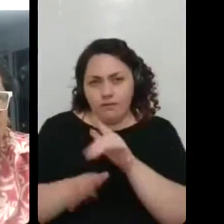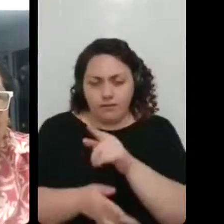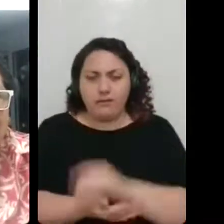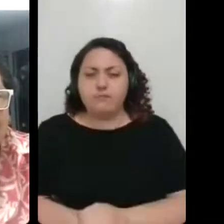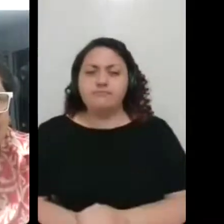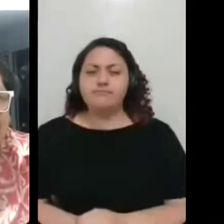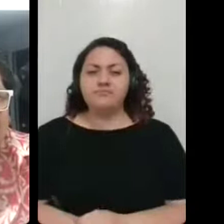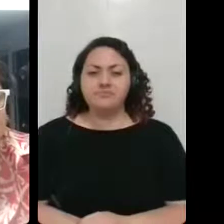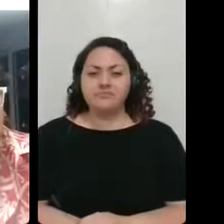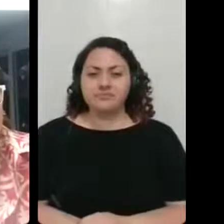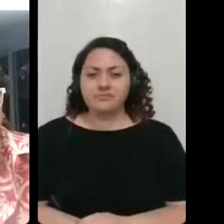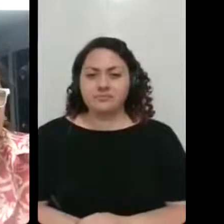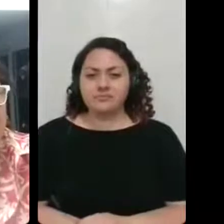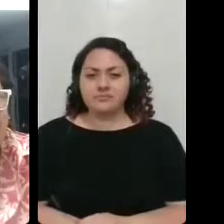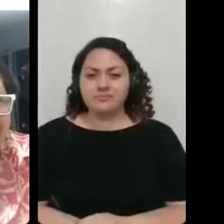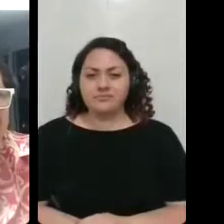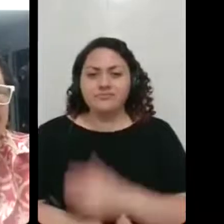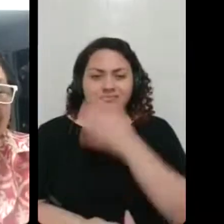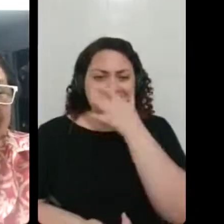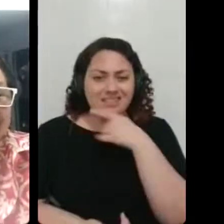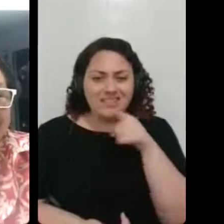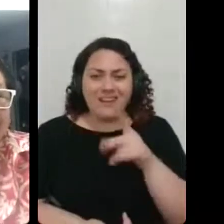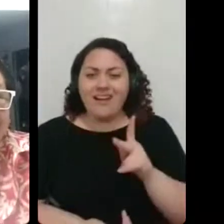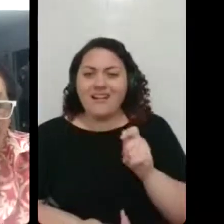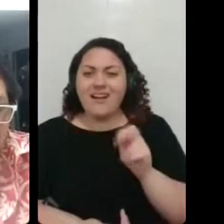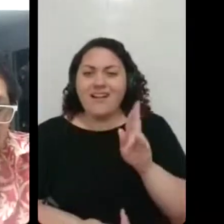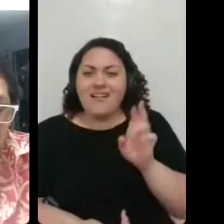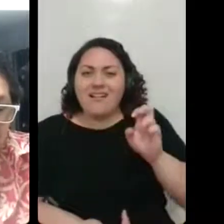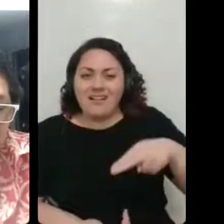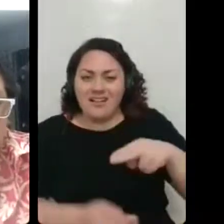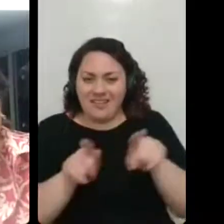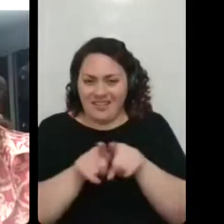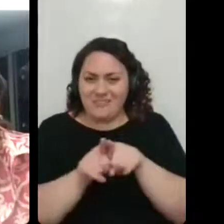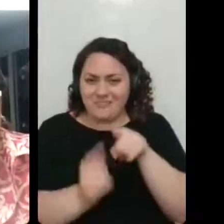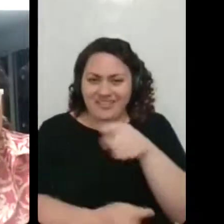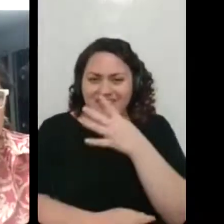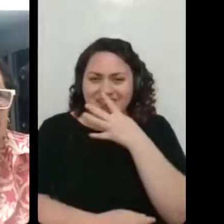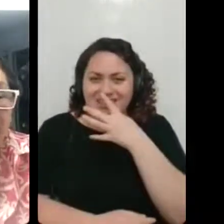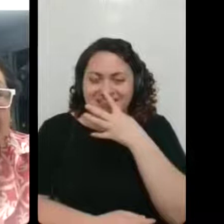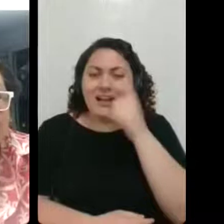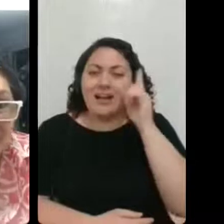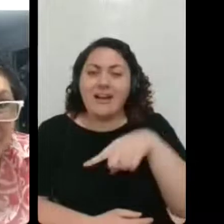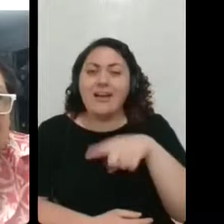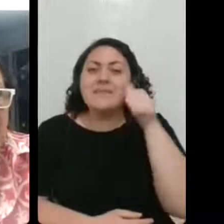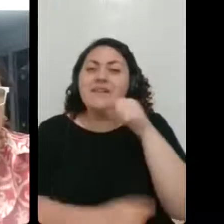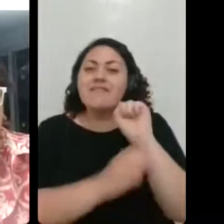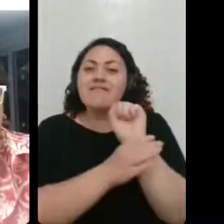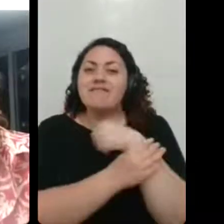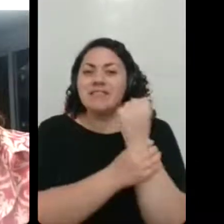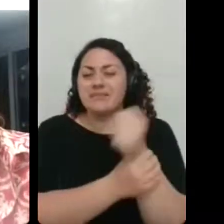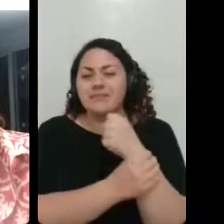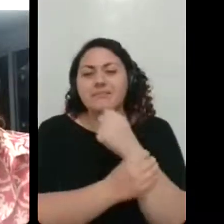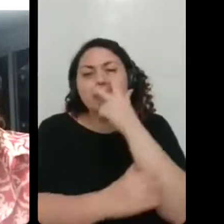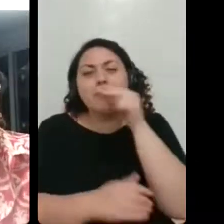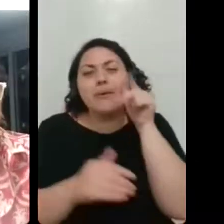eu acho que tá assistindo também a Karen, que é uma das fisioterapeutas anjas, assim, que me